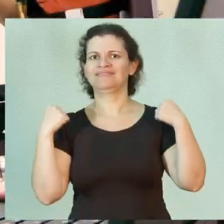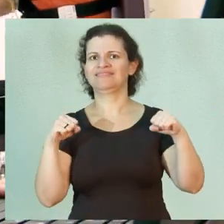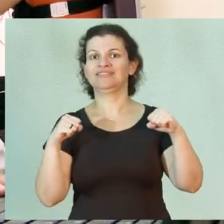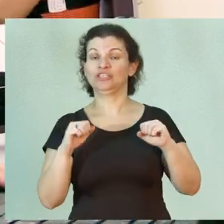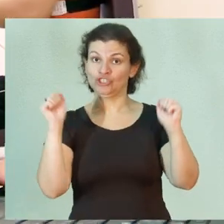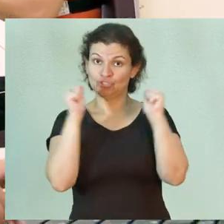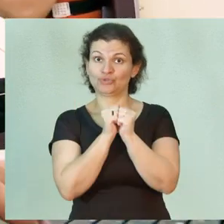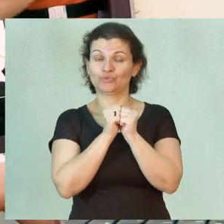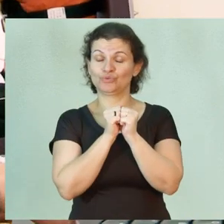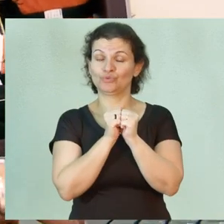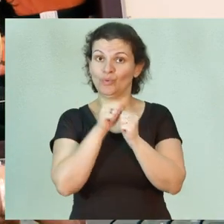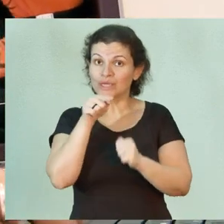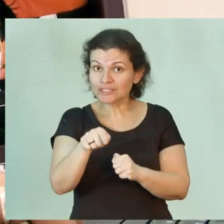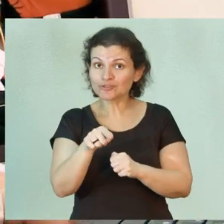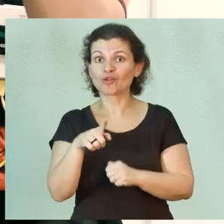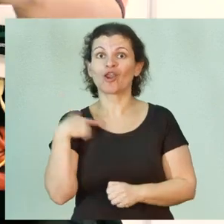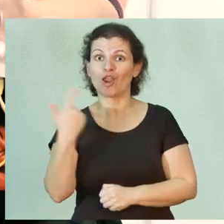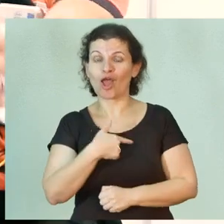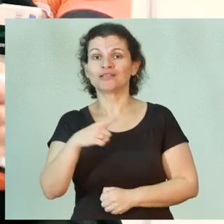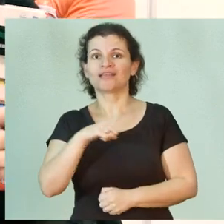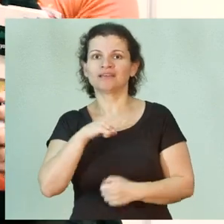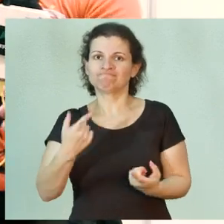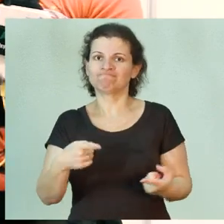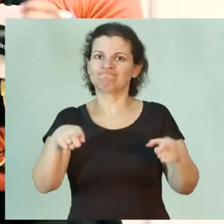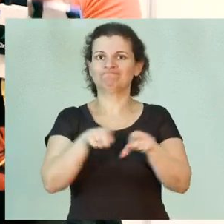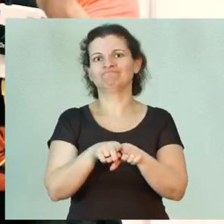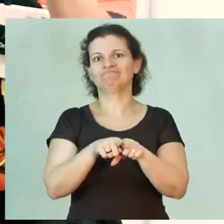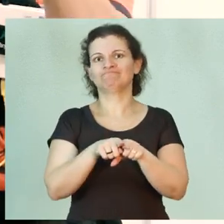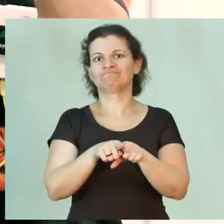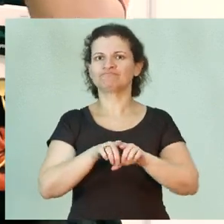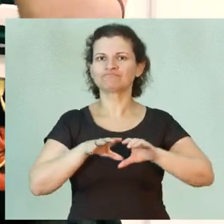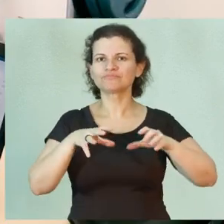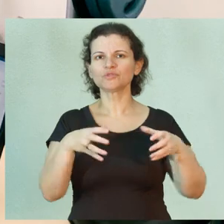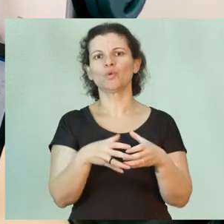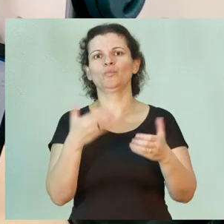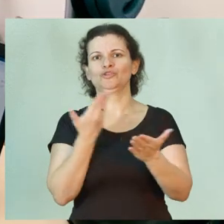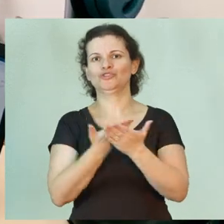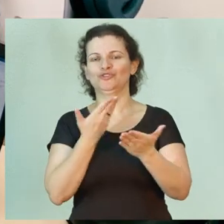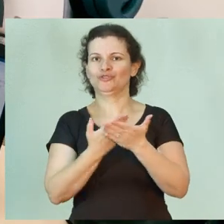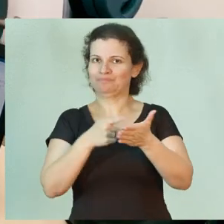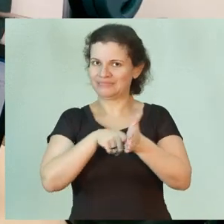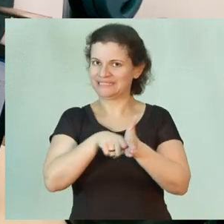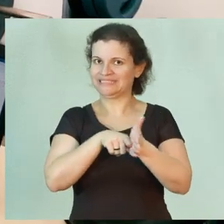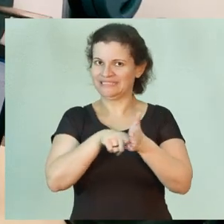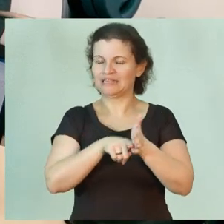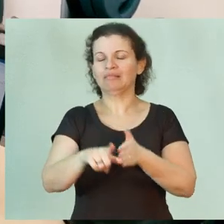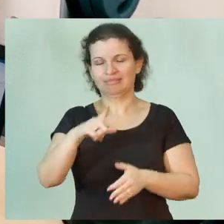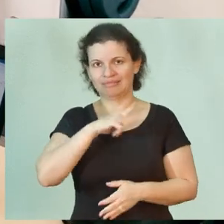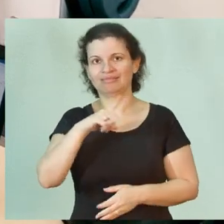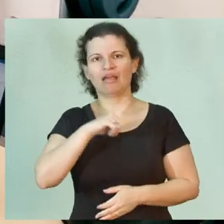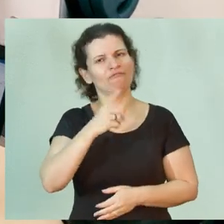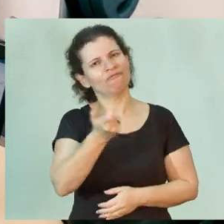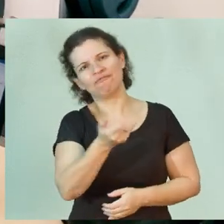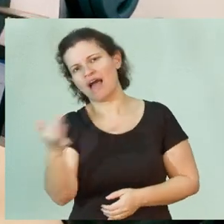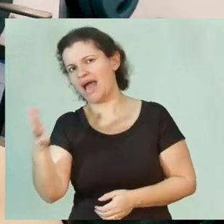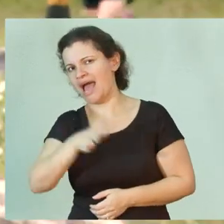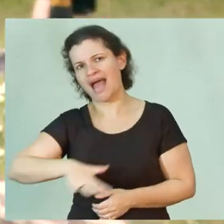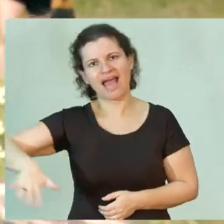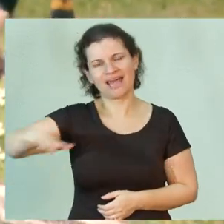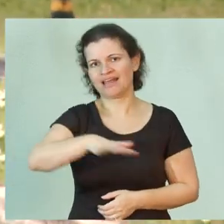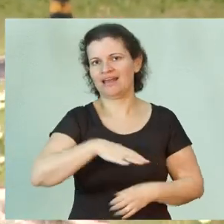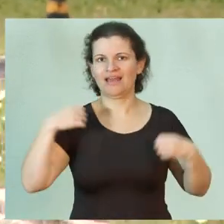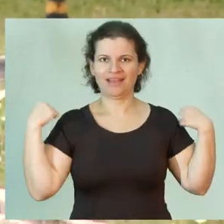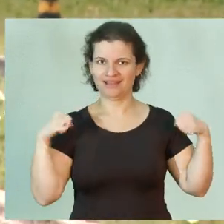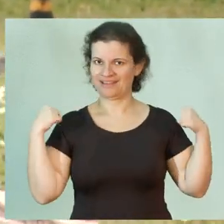E juntamente com isso, nós temos a parceria com os grupos de estudo e pesquisa que contemplam várias áreas da